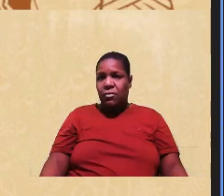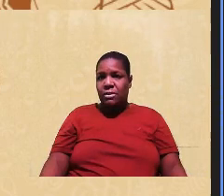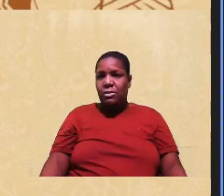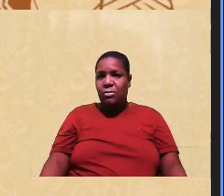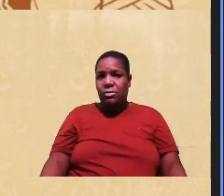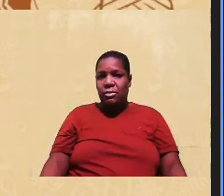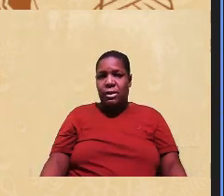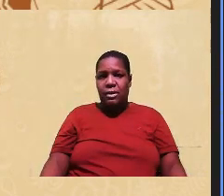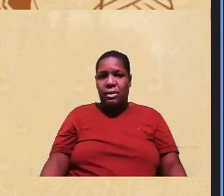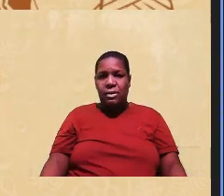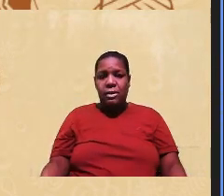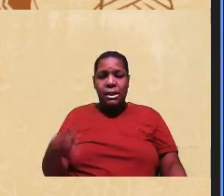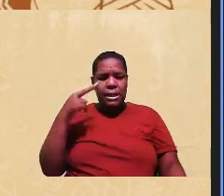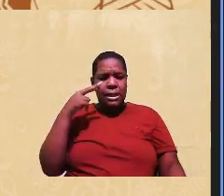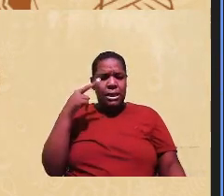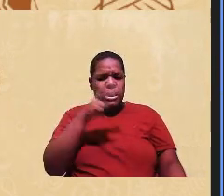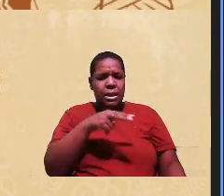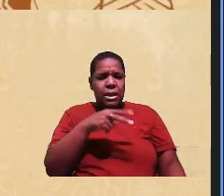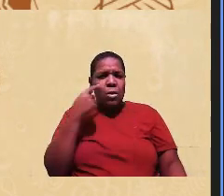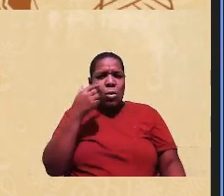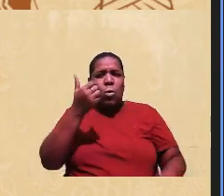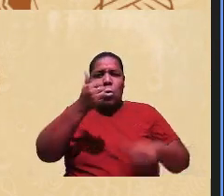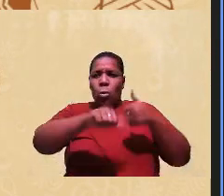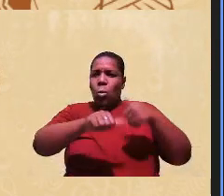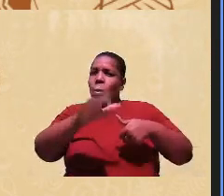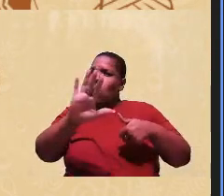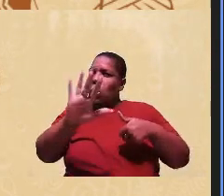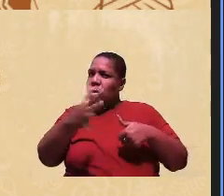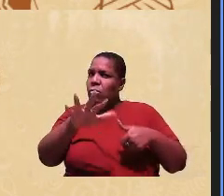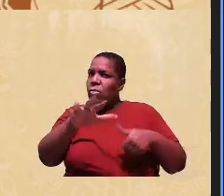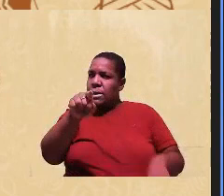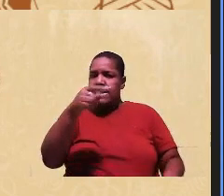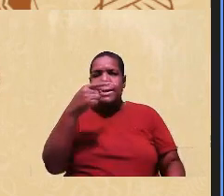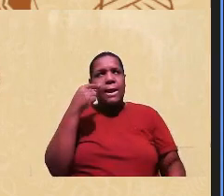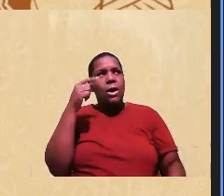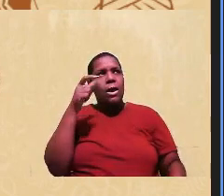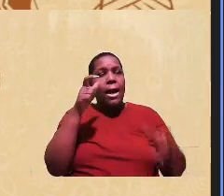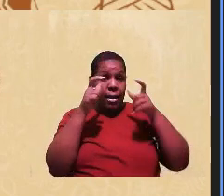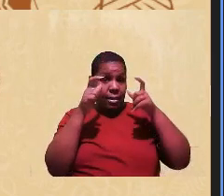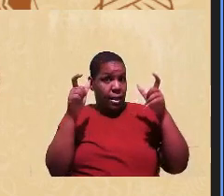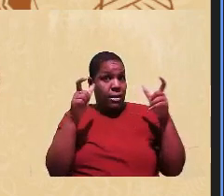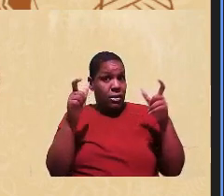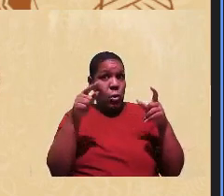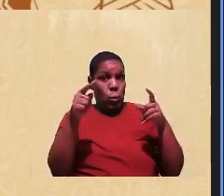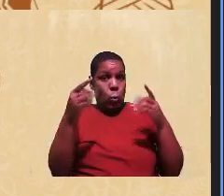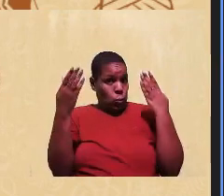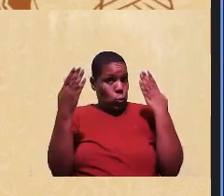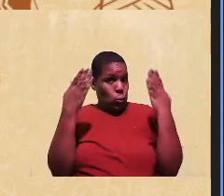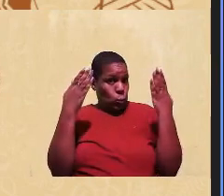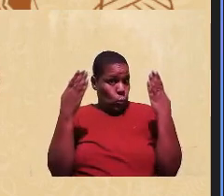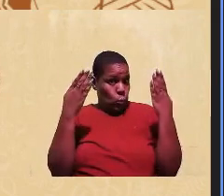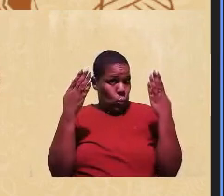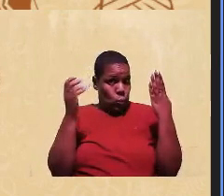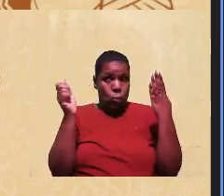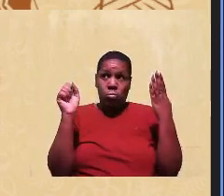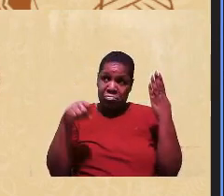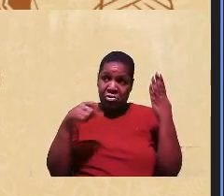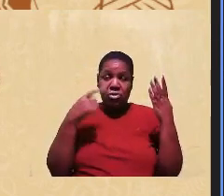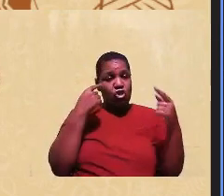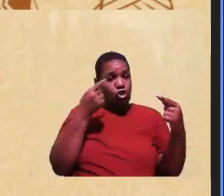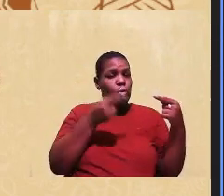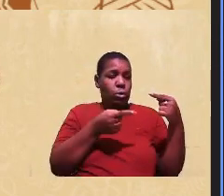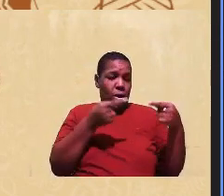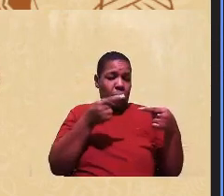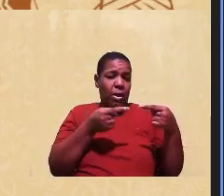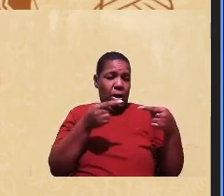questões, né, que talvez, para vocês, chamassem a atenção por serem da psicologia, mas vocês podem, depois, no debate, também